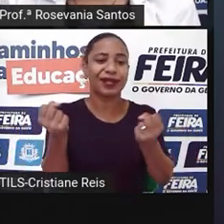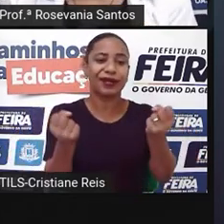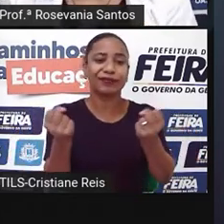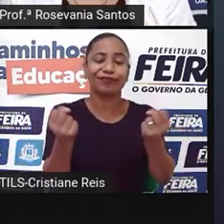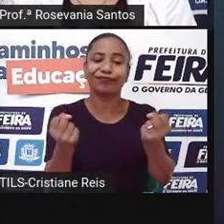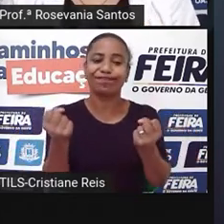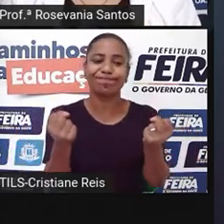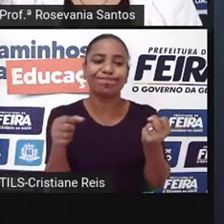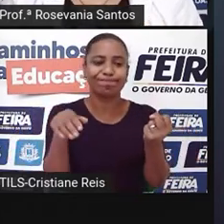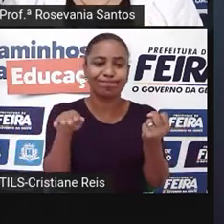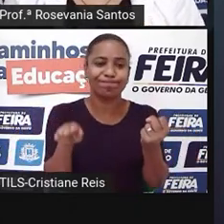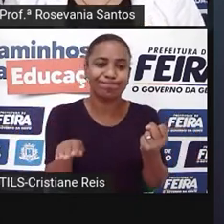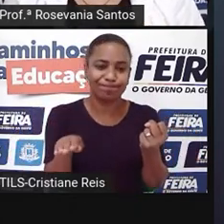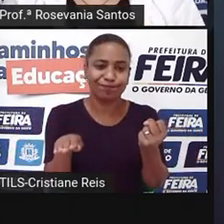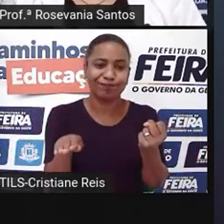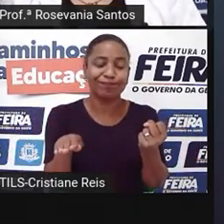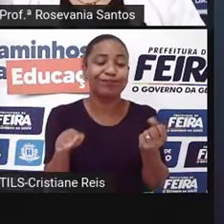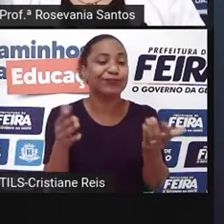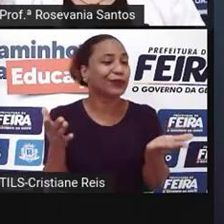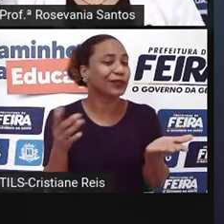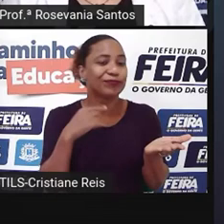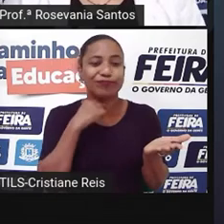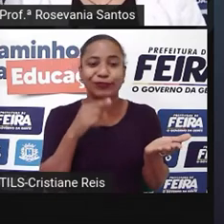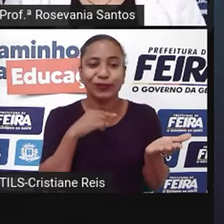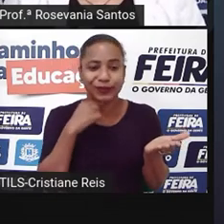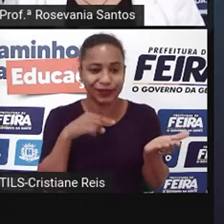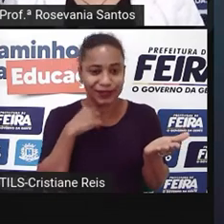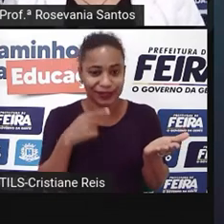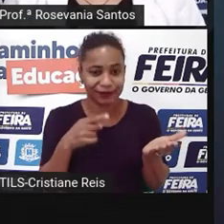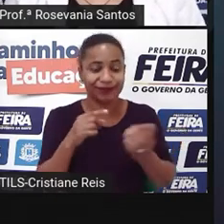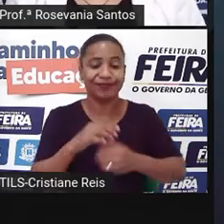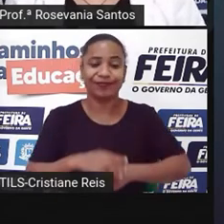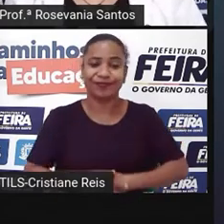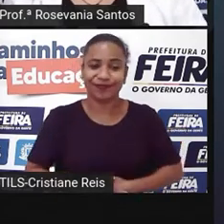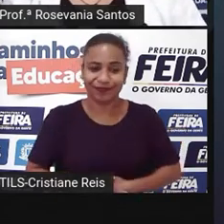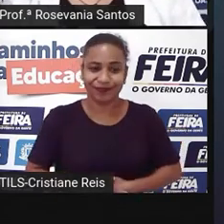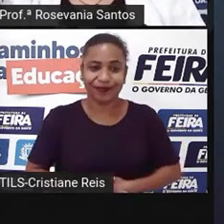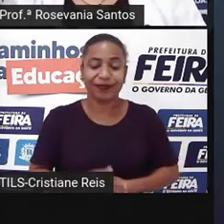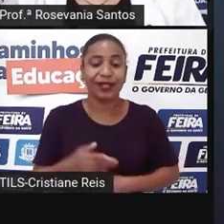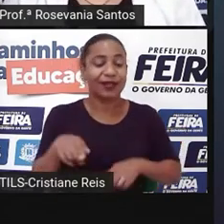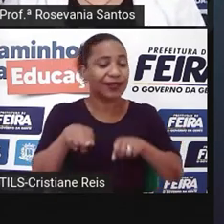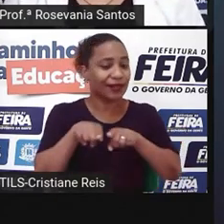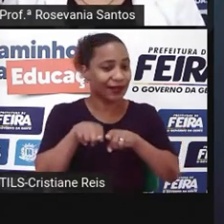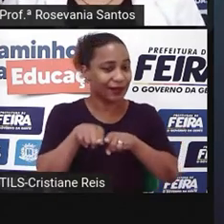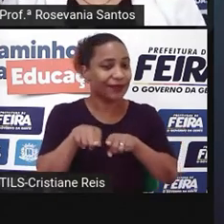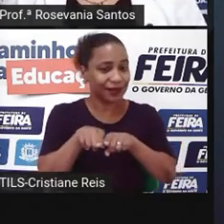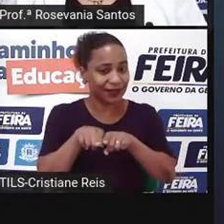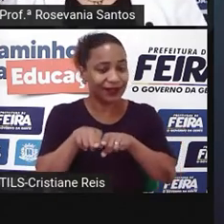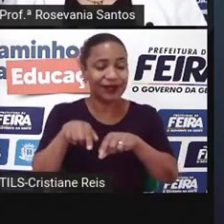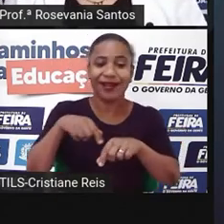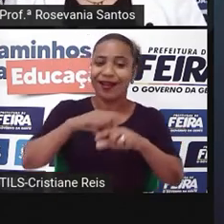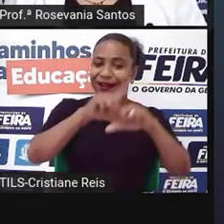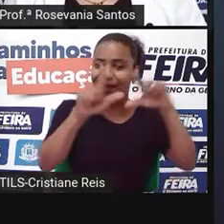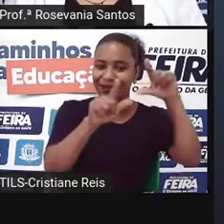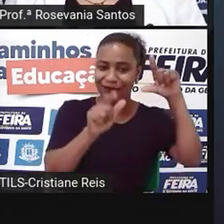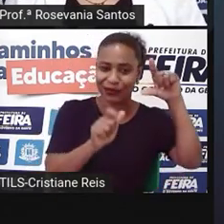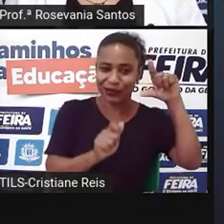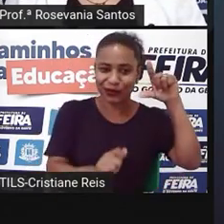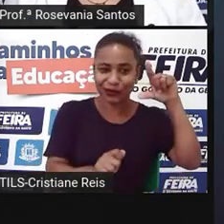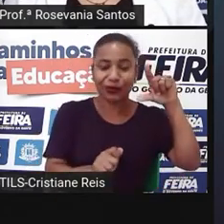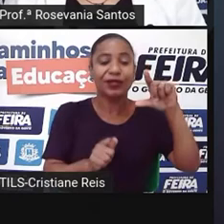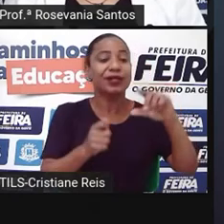tinham como sair de lá por conta disso. E a África do Sul com todas aquelas características minerais. Então, esses